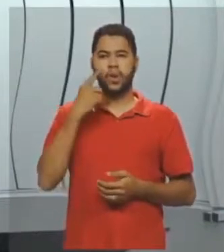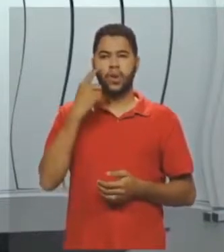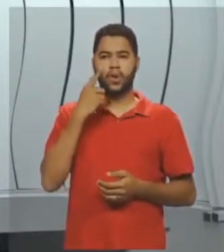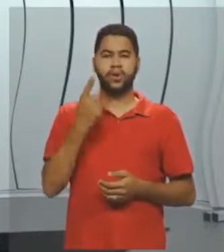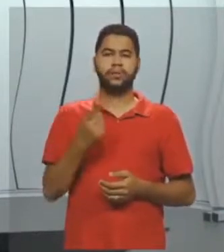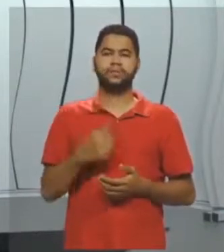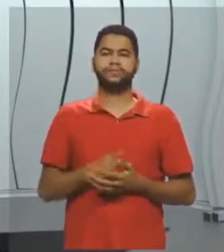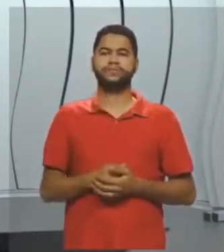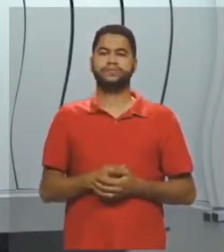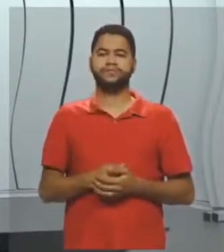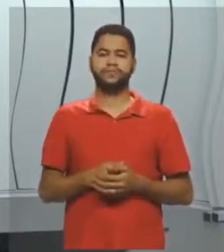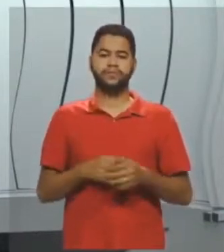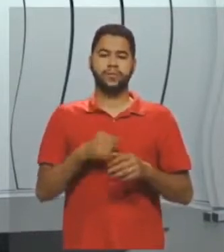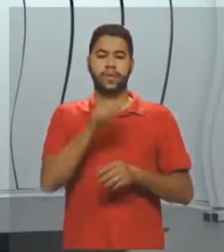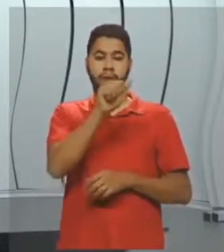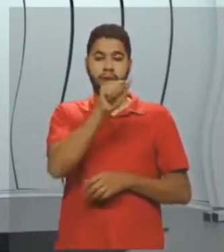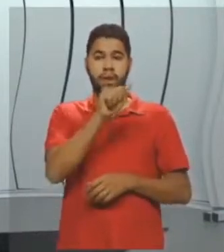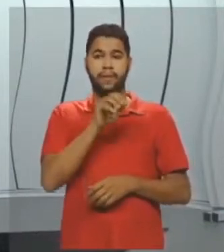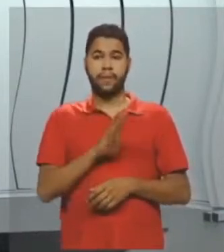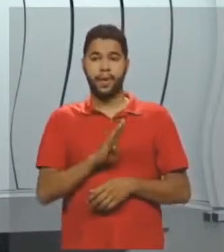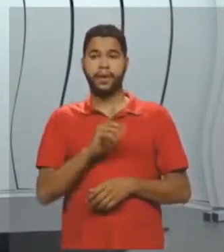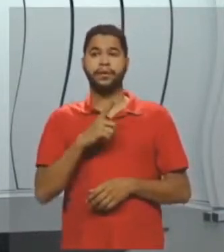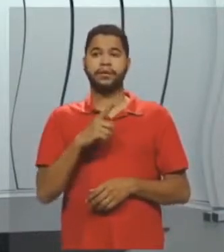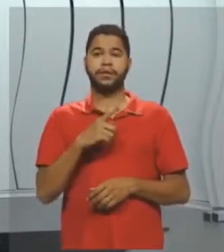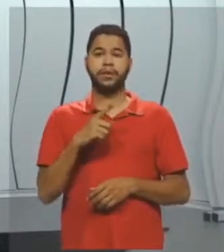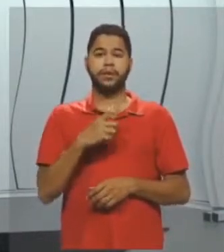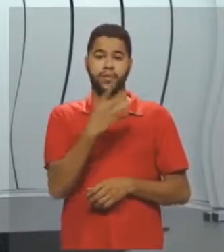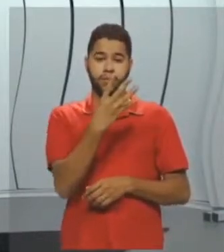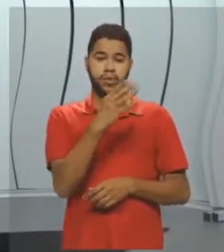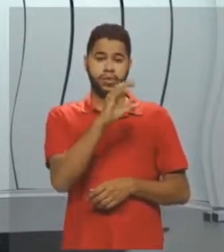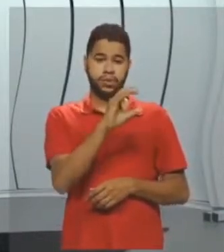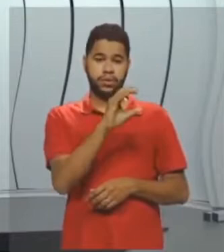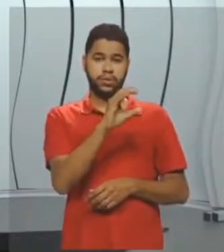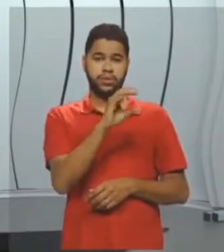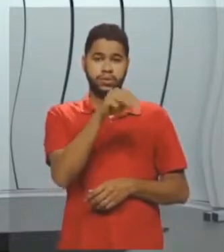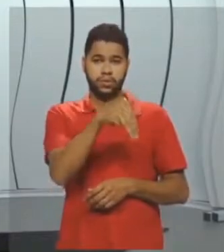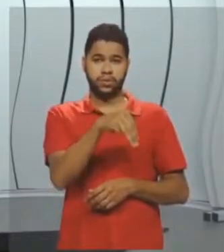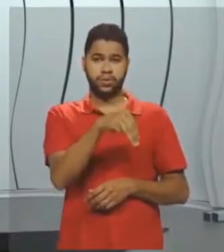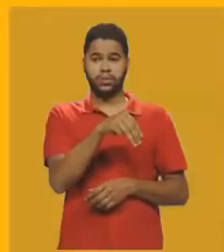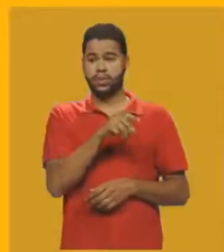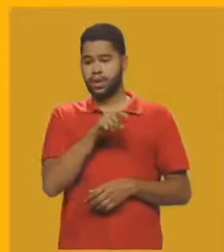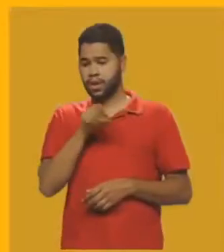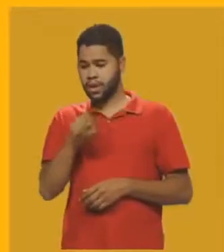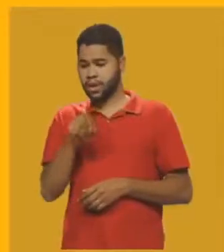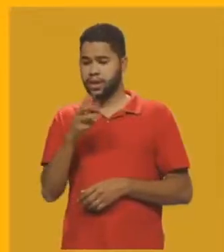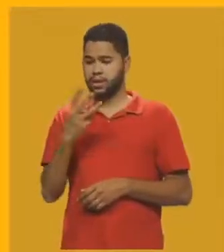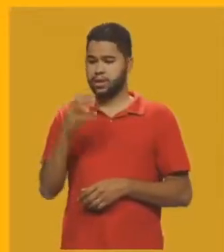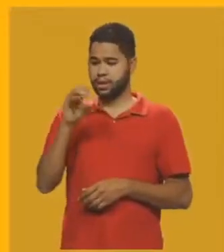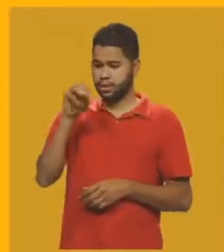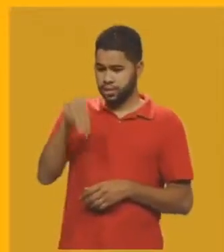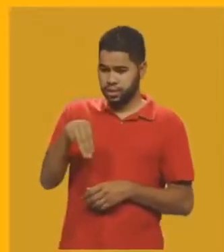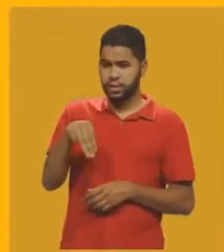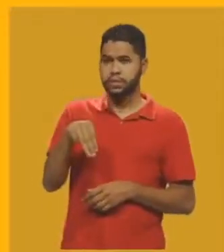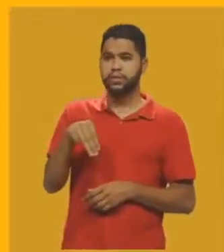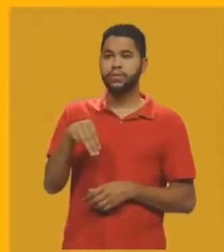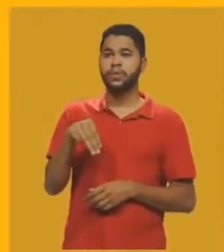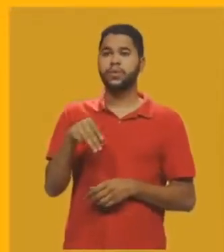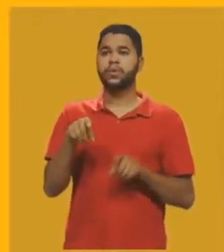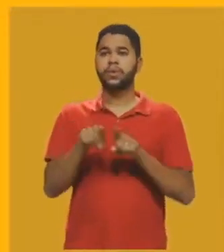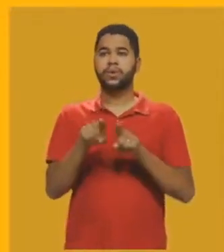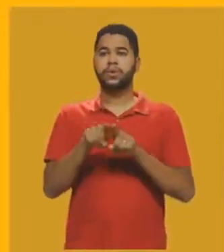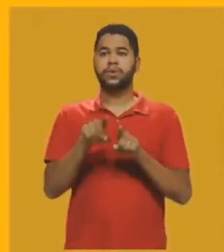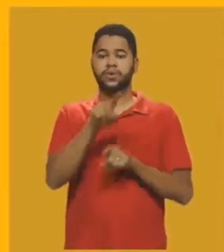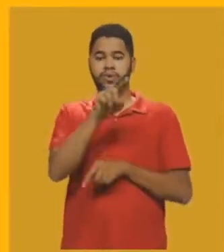aqui, por exemplo, AB, eu tenho 4 centímetros, esse 3 centímetros, BC, e